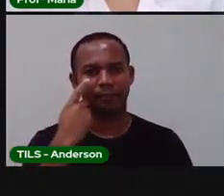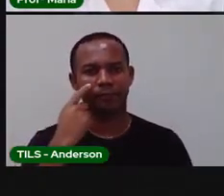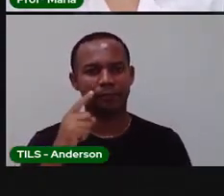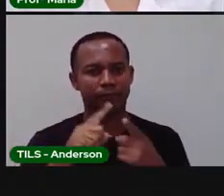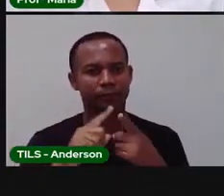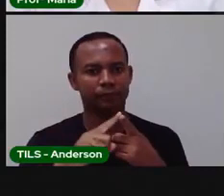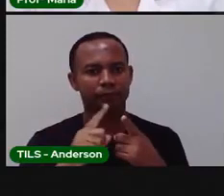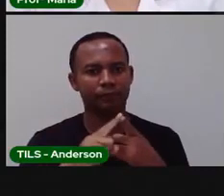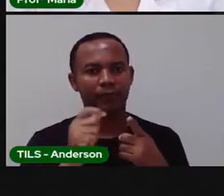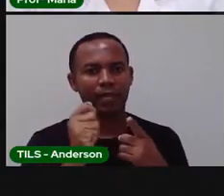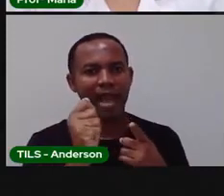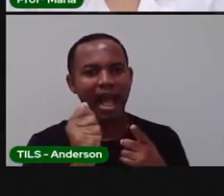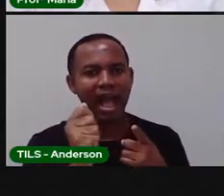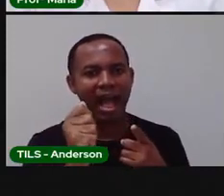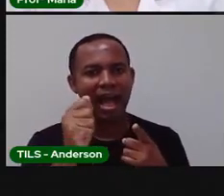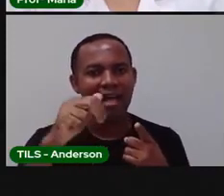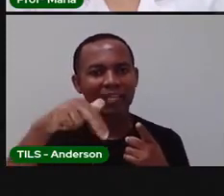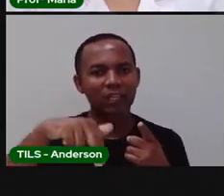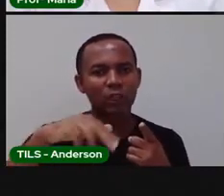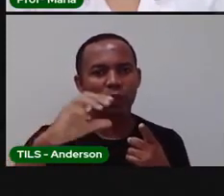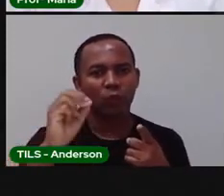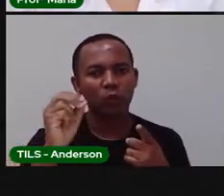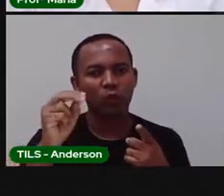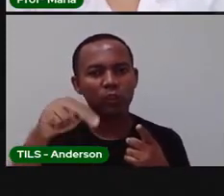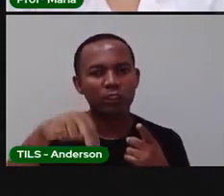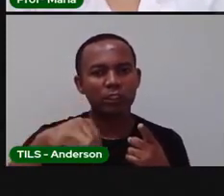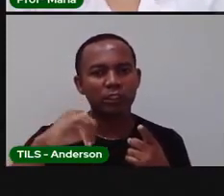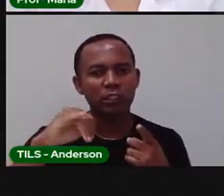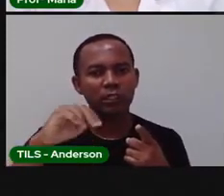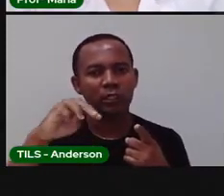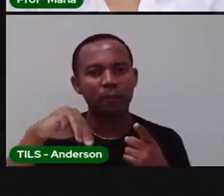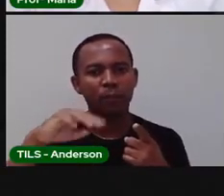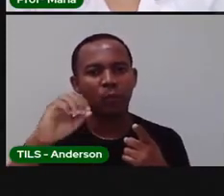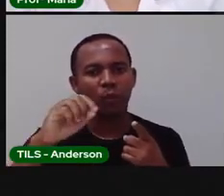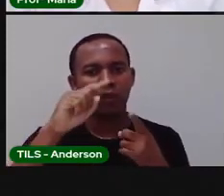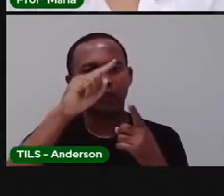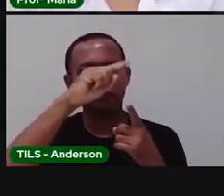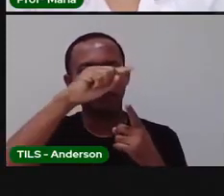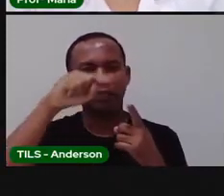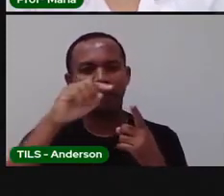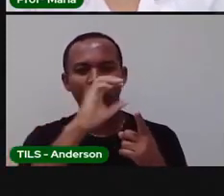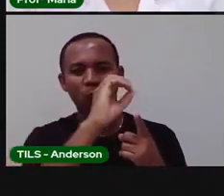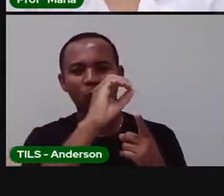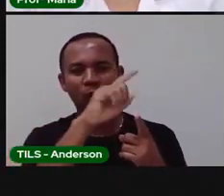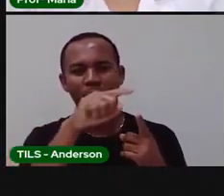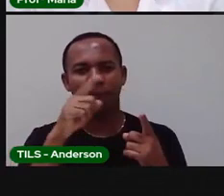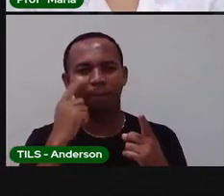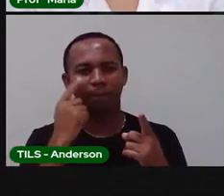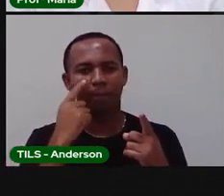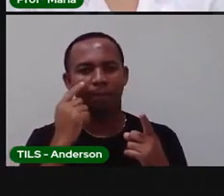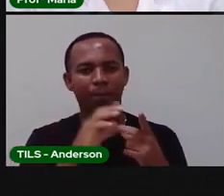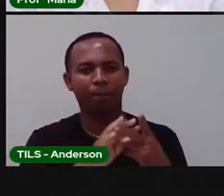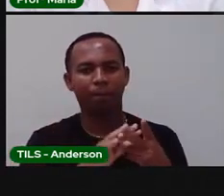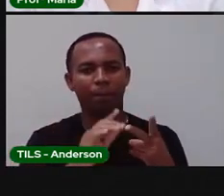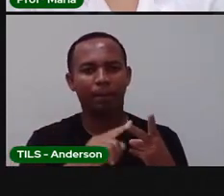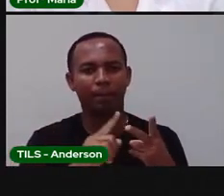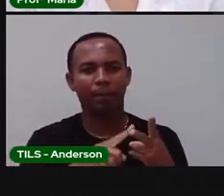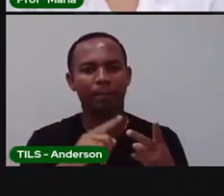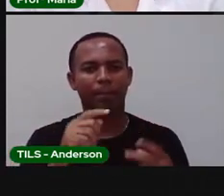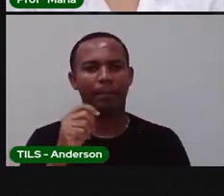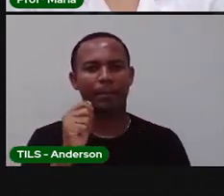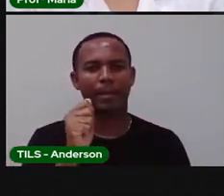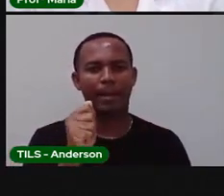-ni-mo. A-par-ta